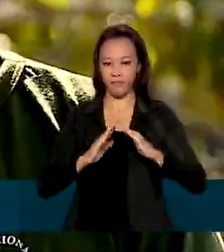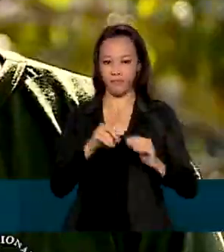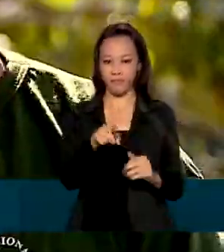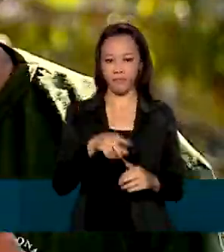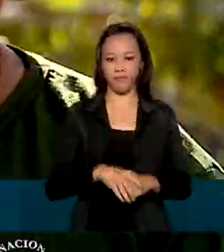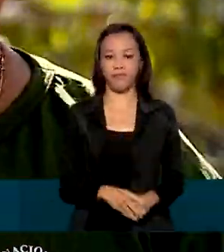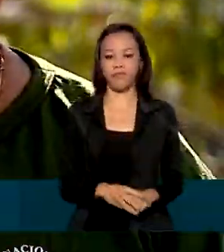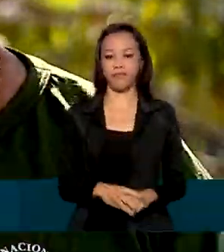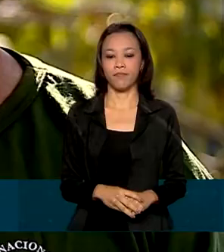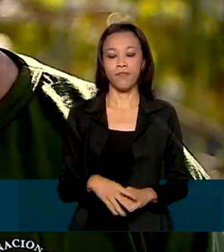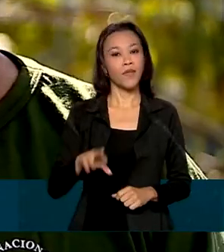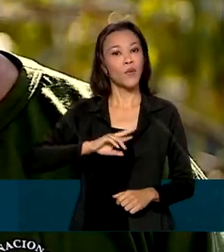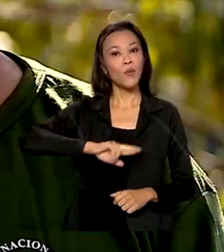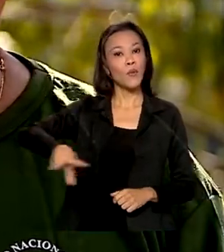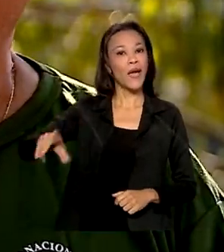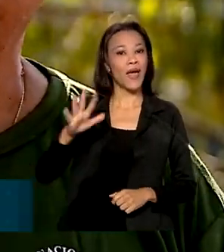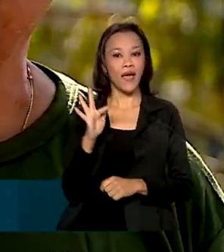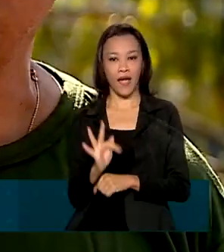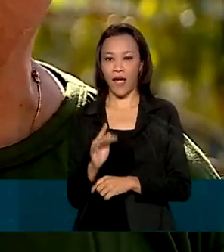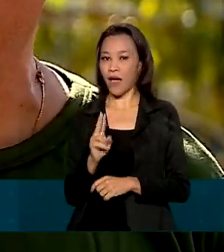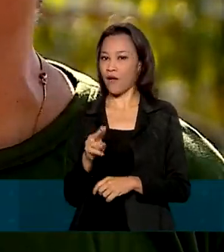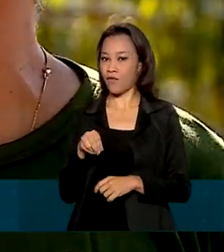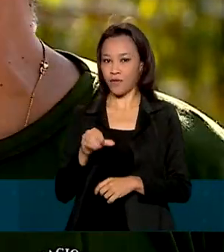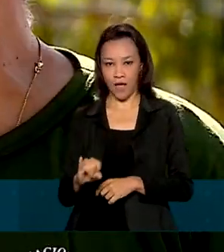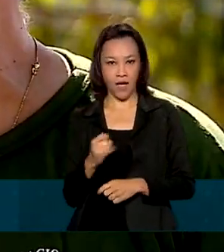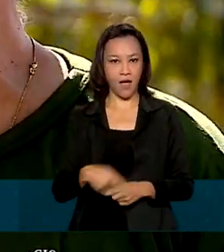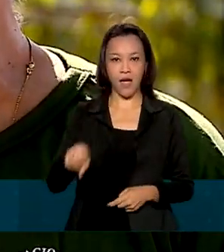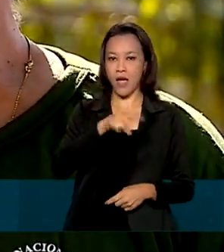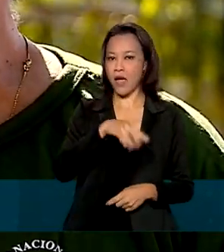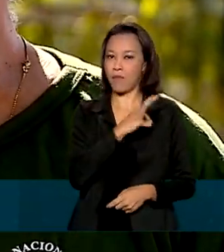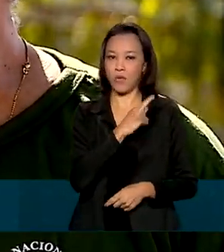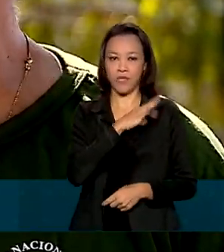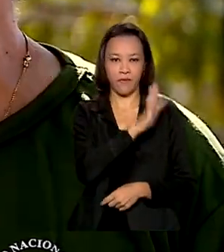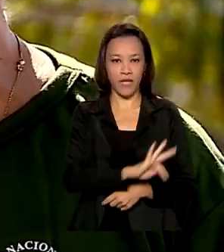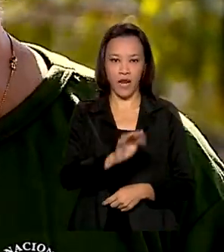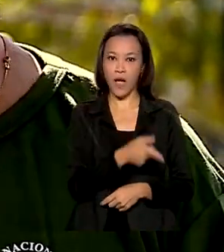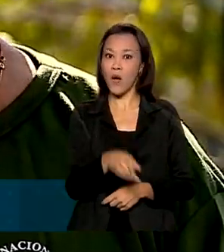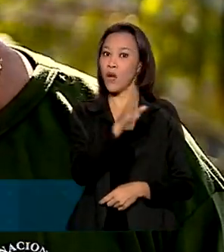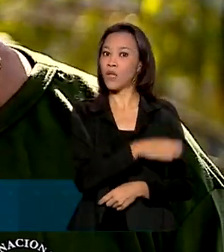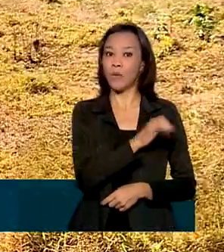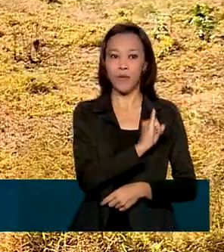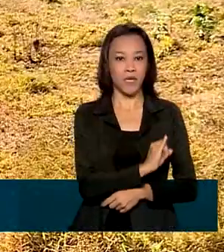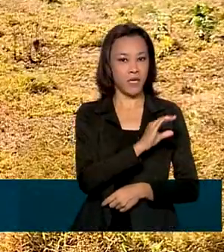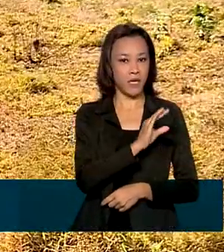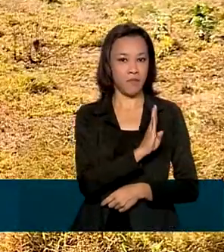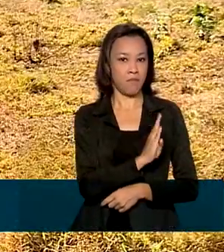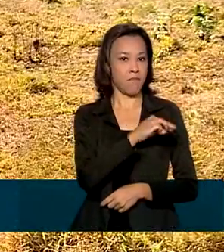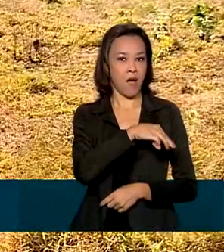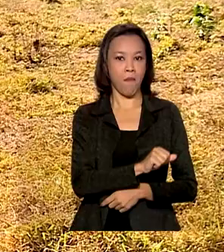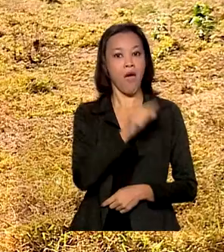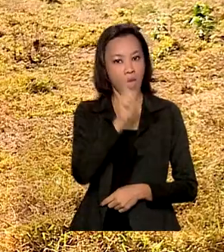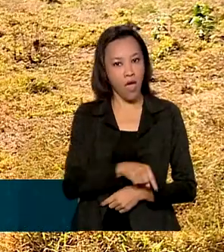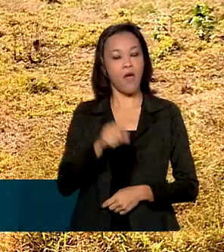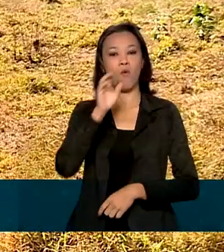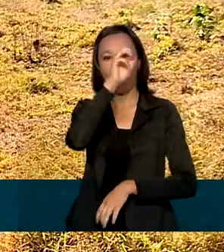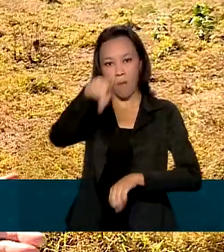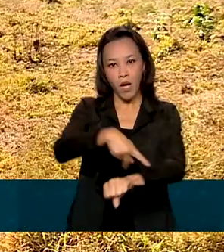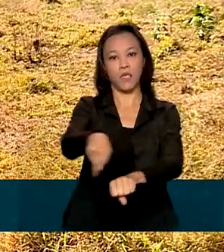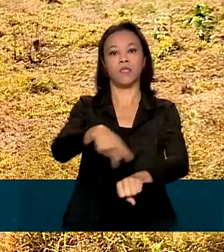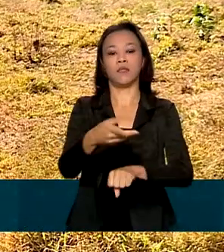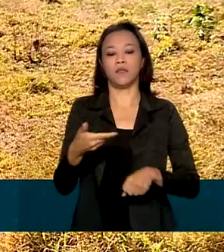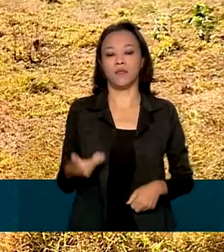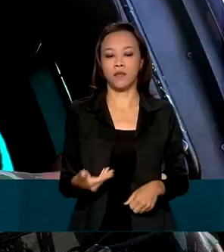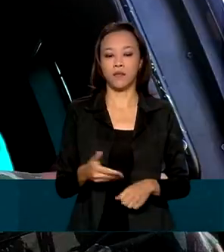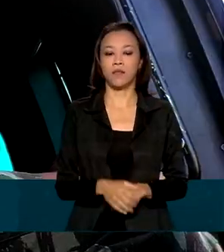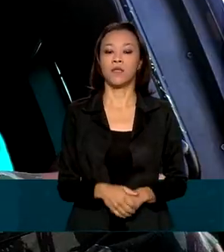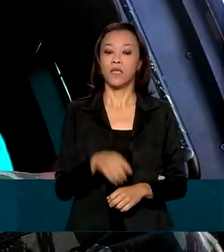Não é a FUNAI, isoladamente, não é a Polícia Federal, não é o IBAMA. É o Estado brasileiro. E não existe o protagonismo de